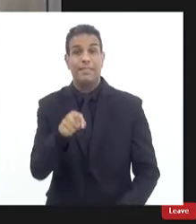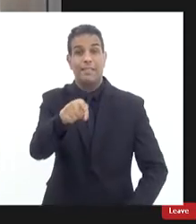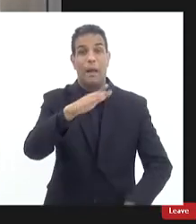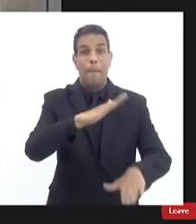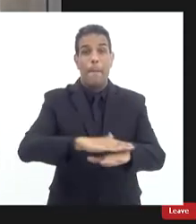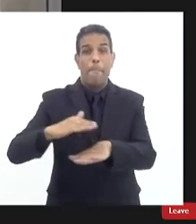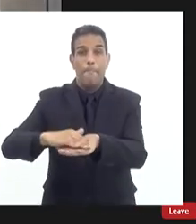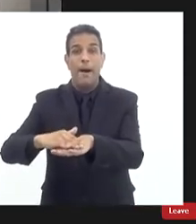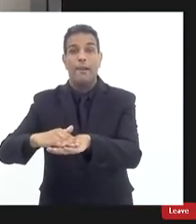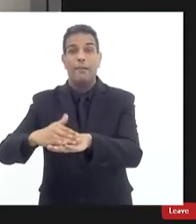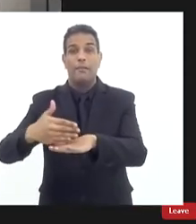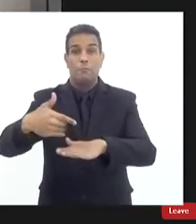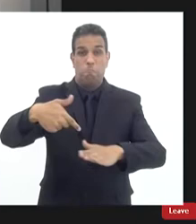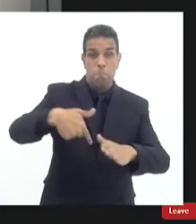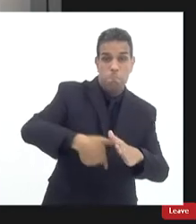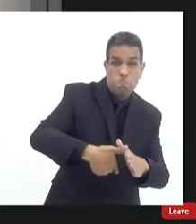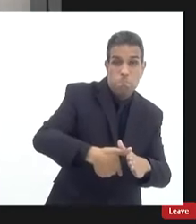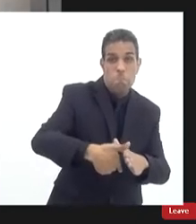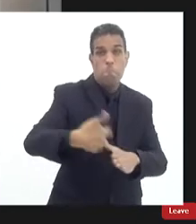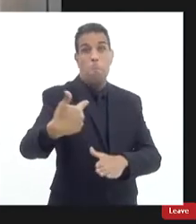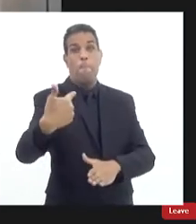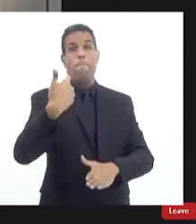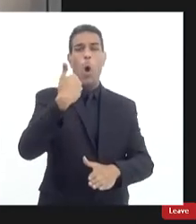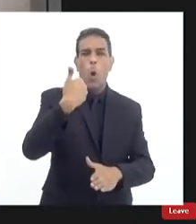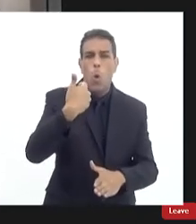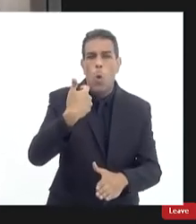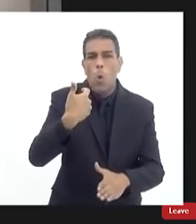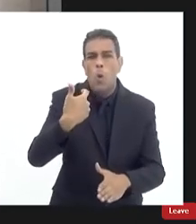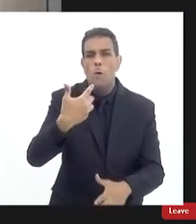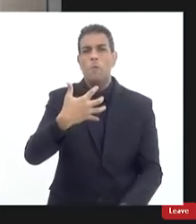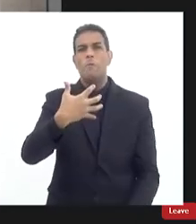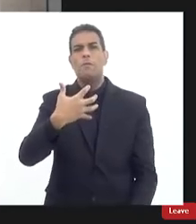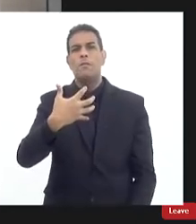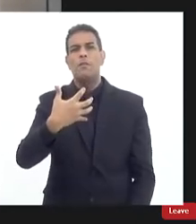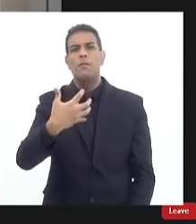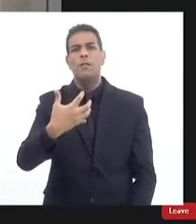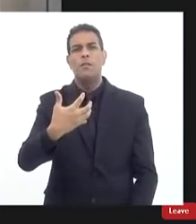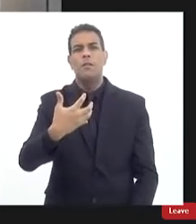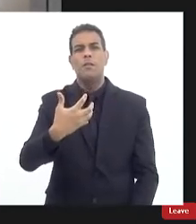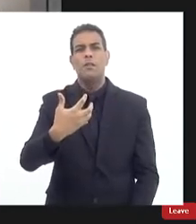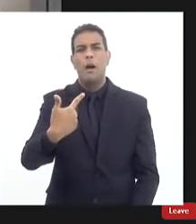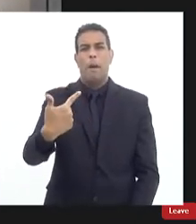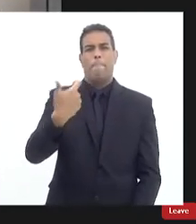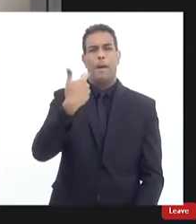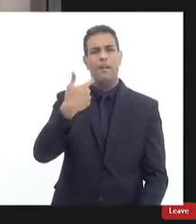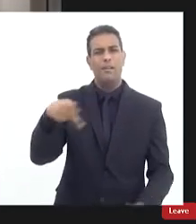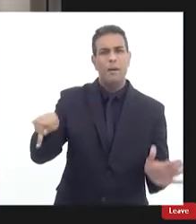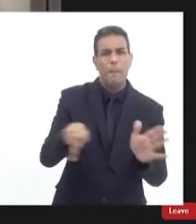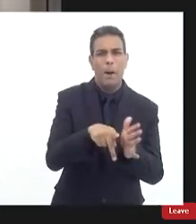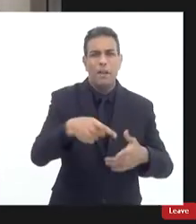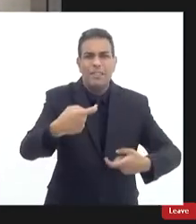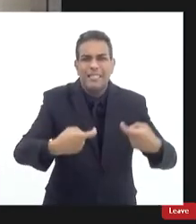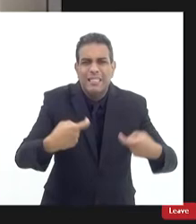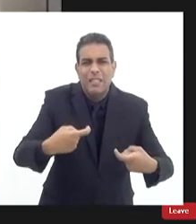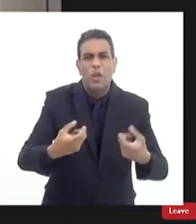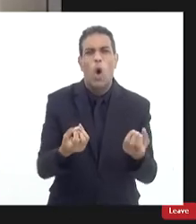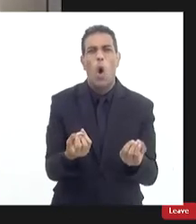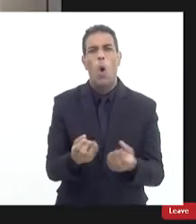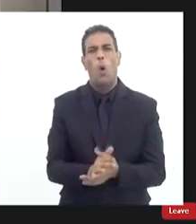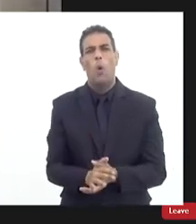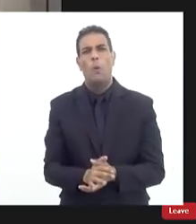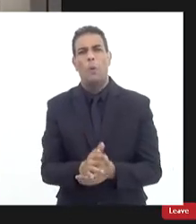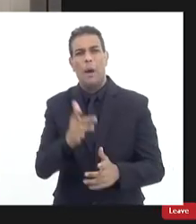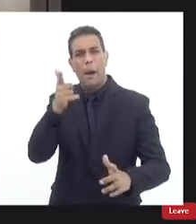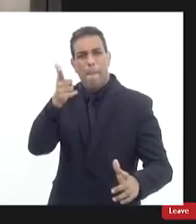para baixo se ele te acertar um disparo ou se passar perto de você ele te arrebenta porque é uma arma de guerra um fuzil de assalto aí você